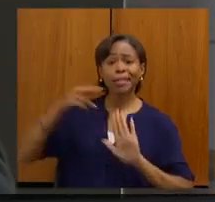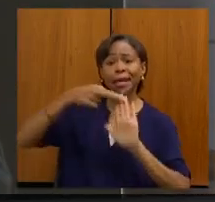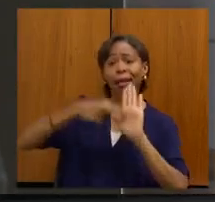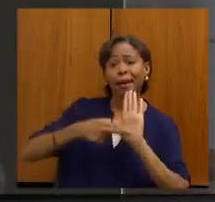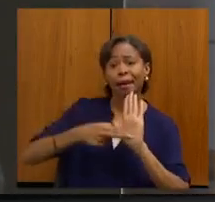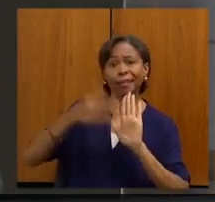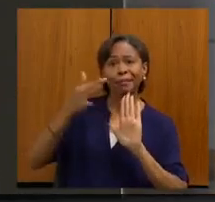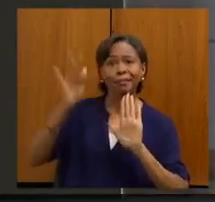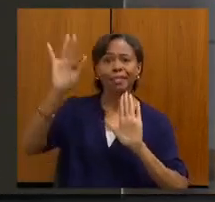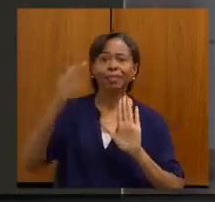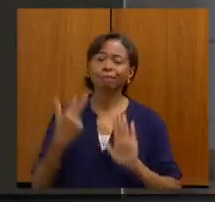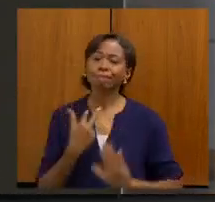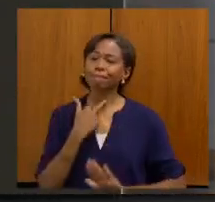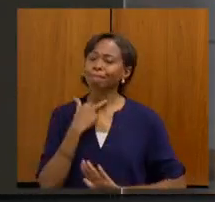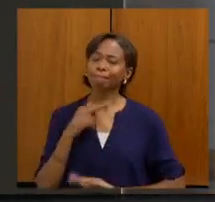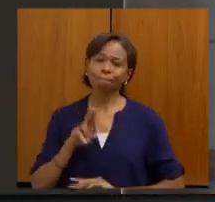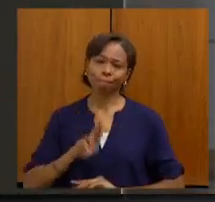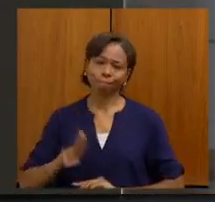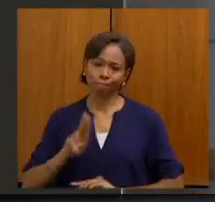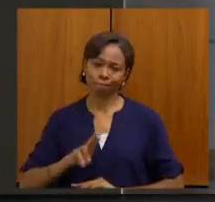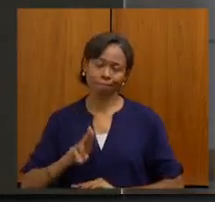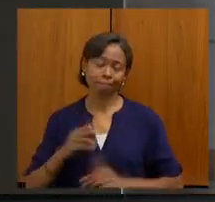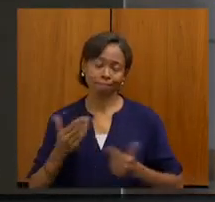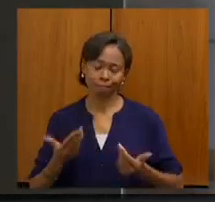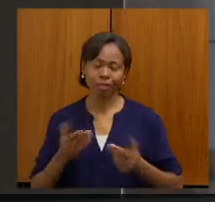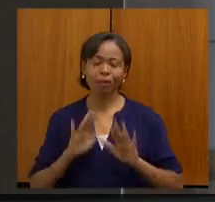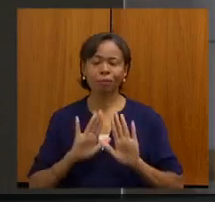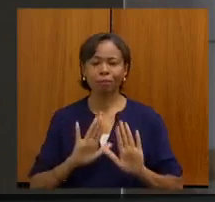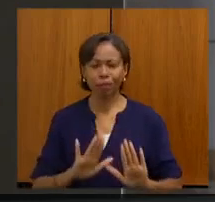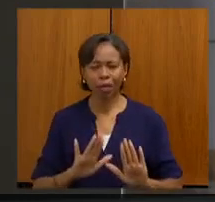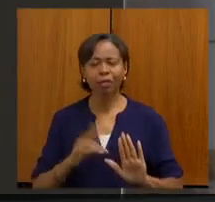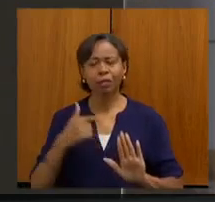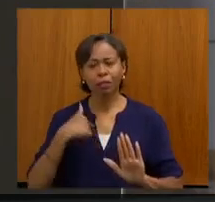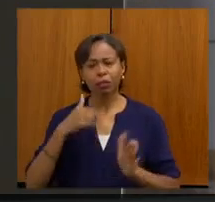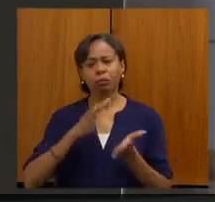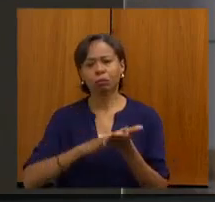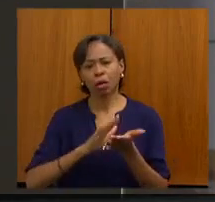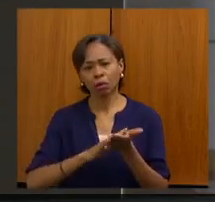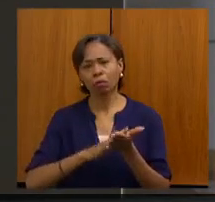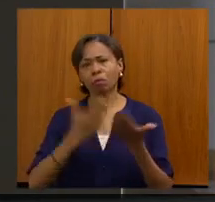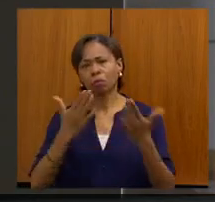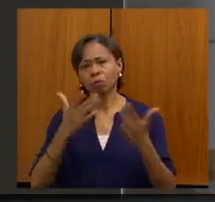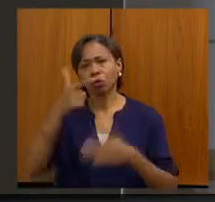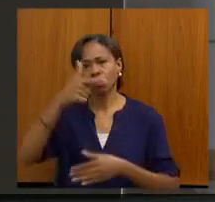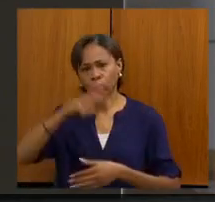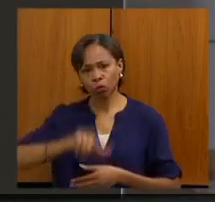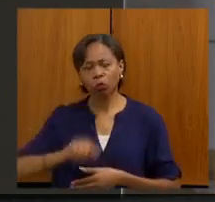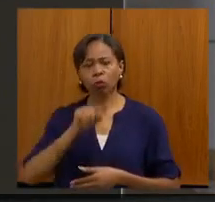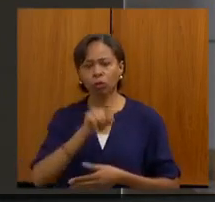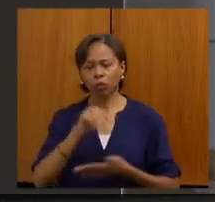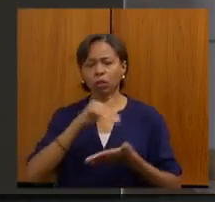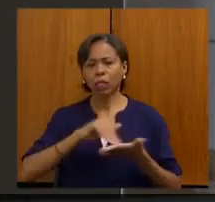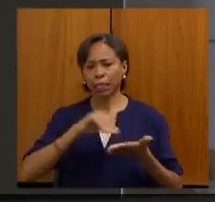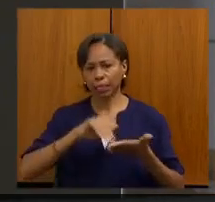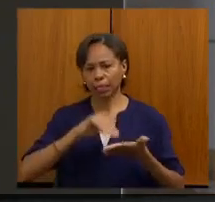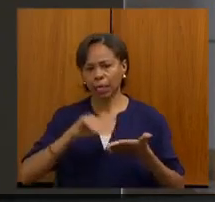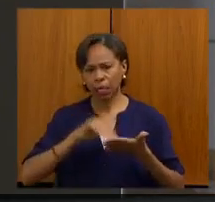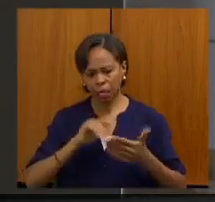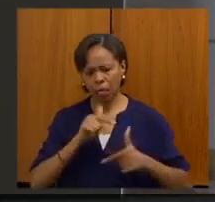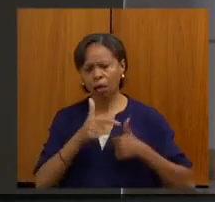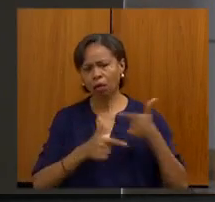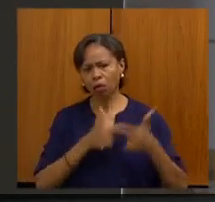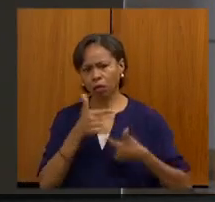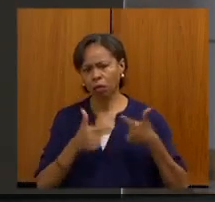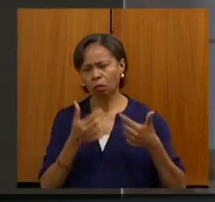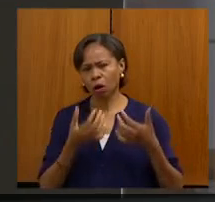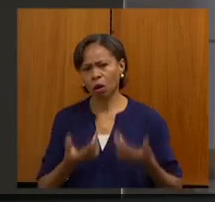não consegue realizar. Mas, no mais, eu queria aqui parabenizar mais uma vez a condução da secretaria, mais uma vez a